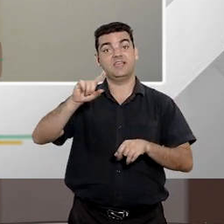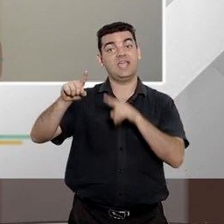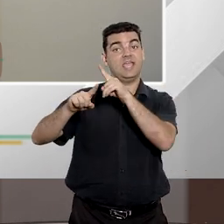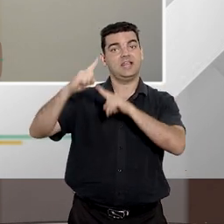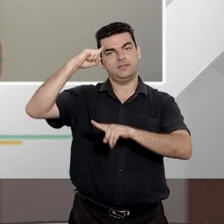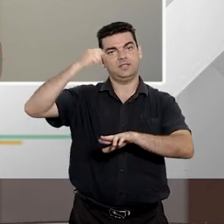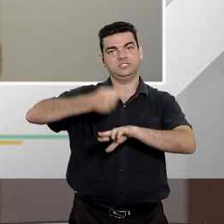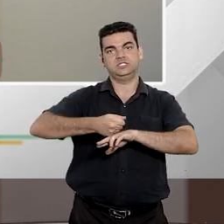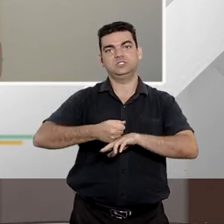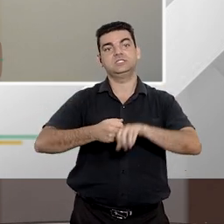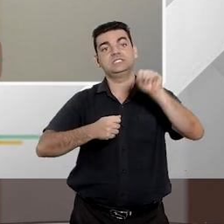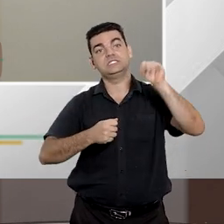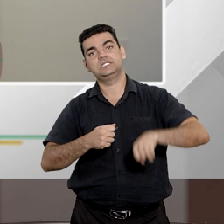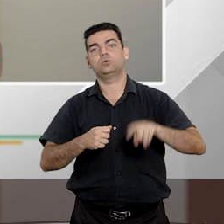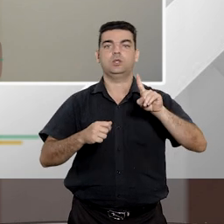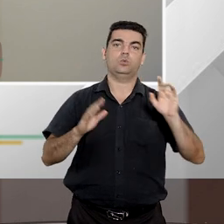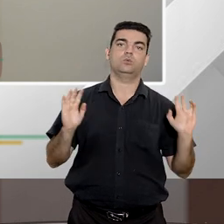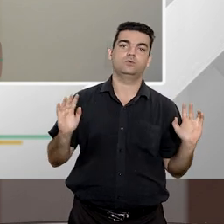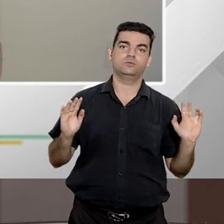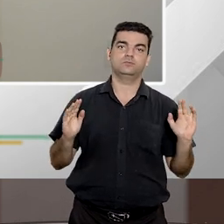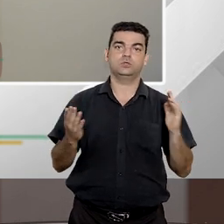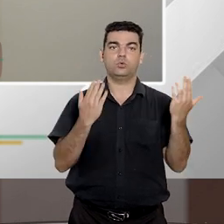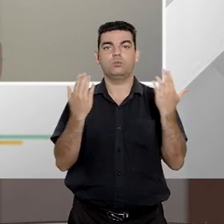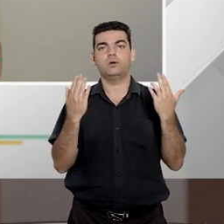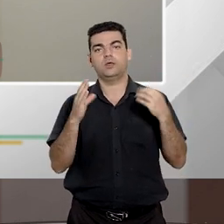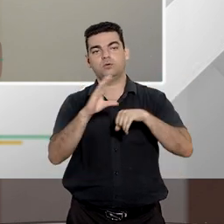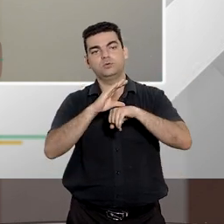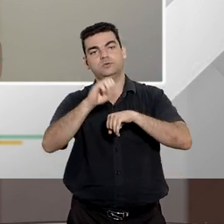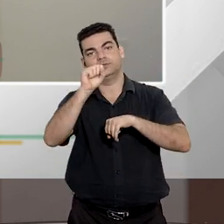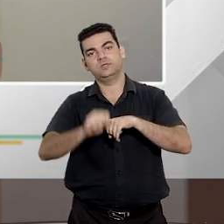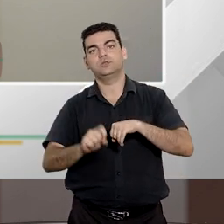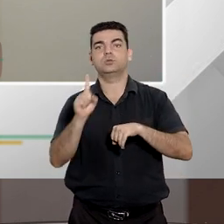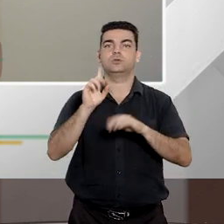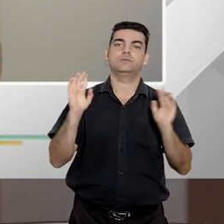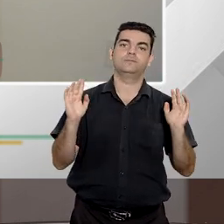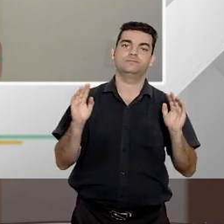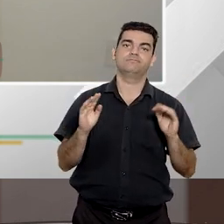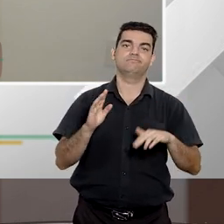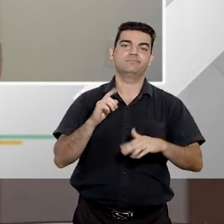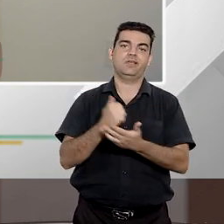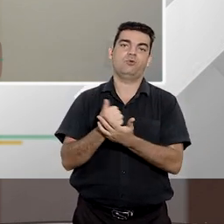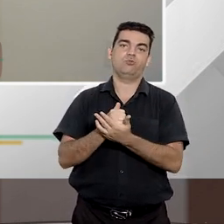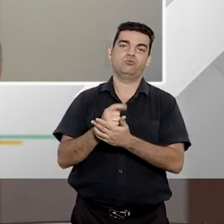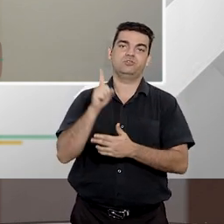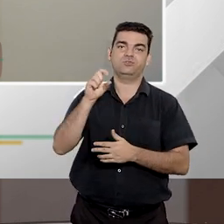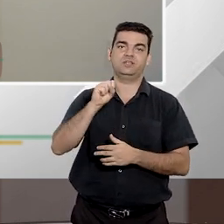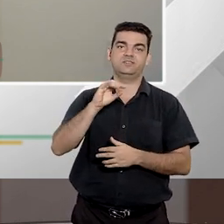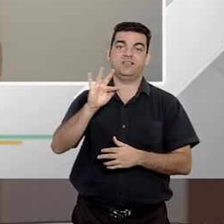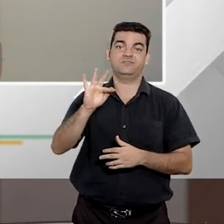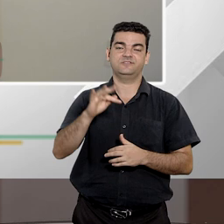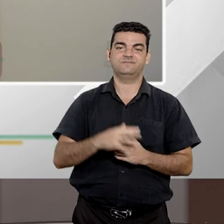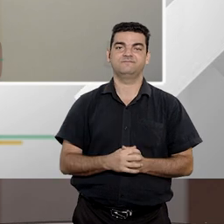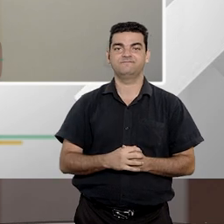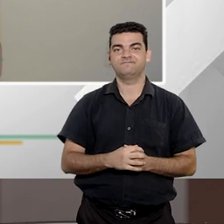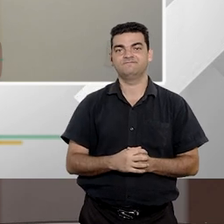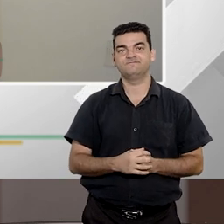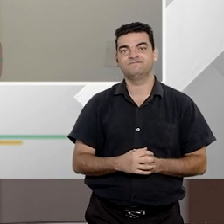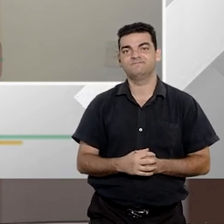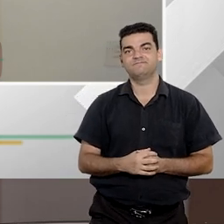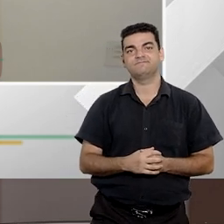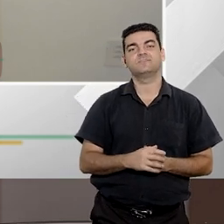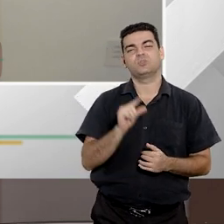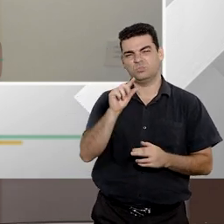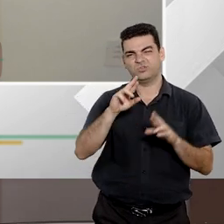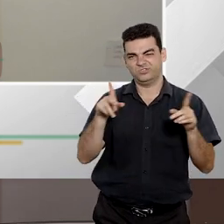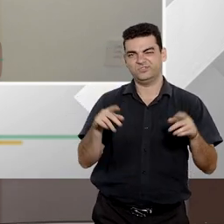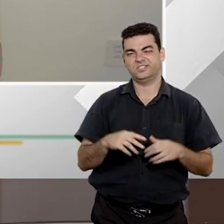decidir acerca da constitucionalidade ou inconstitucionalidade de sede de controle concentrado das leis então existe essa